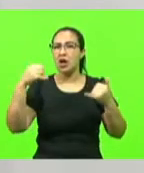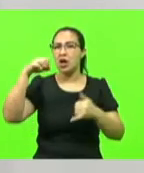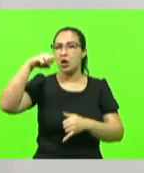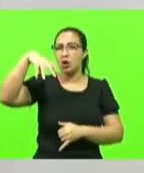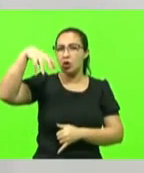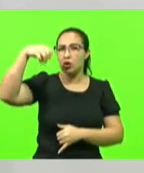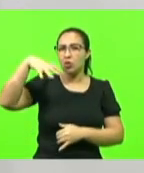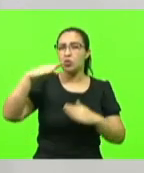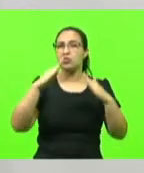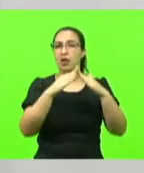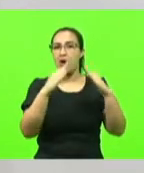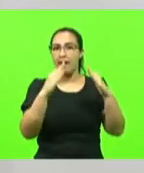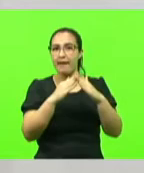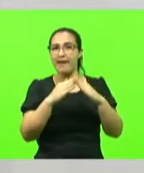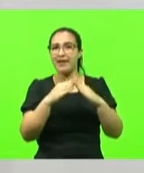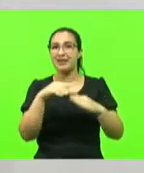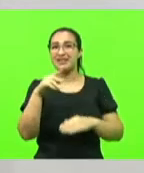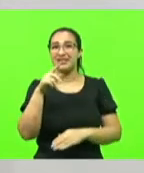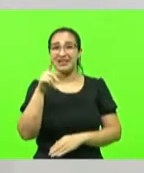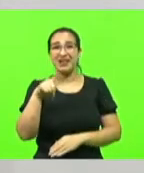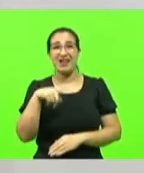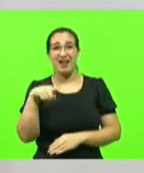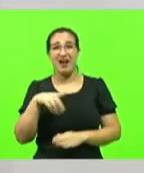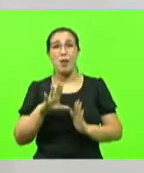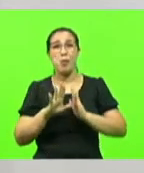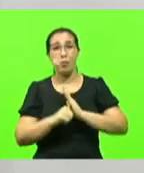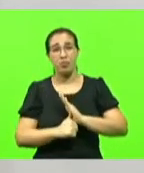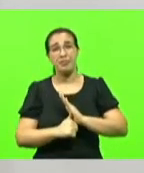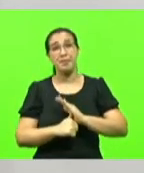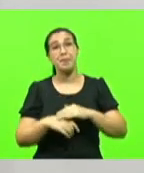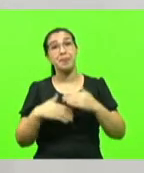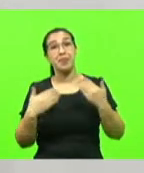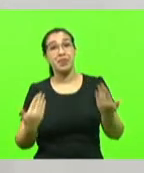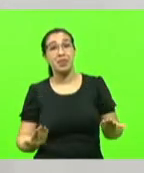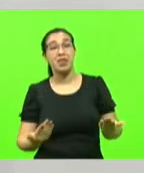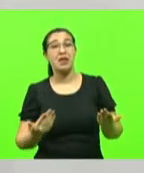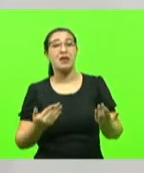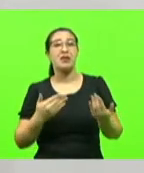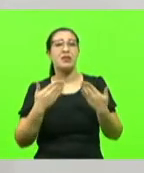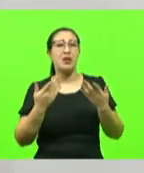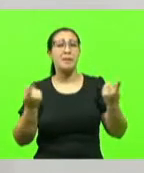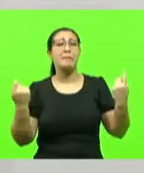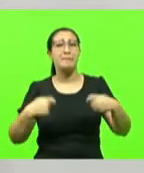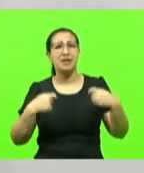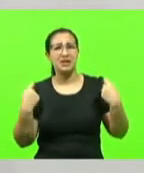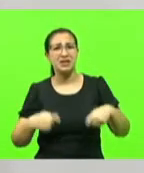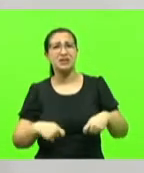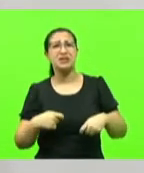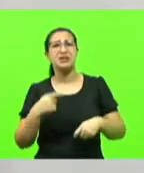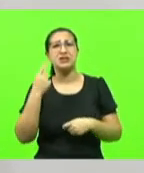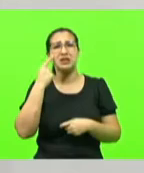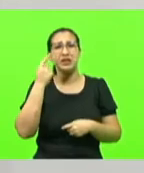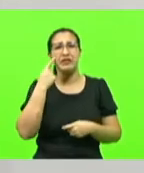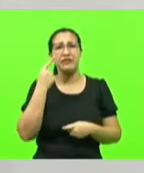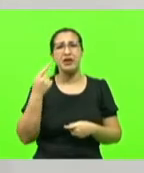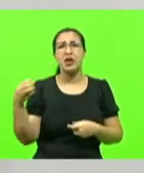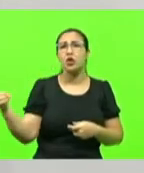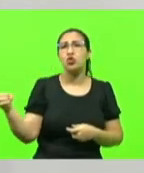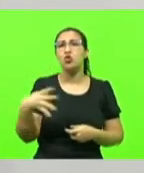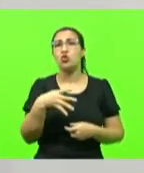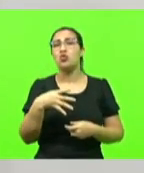brasileiras é um verdadeiro roubo por isso as alternativas são cada vez mais necessárias a exemplo da energia